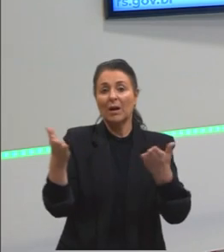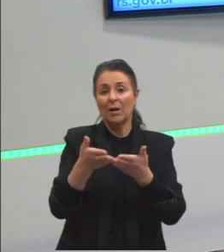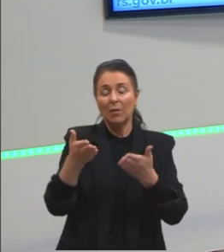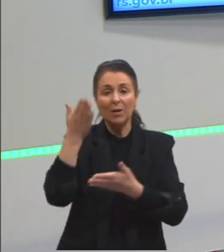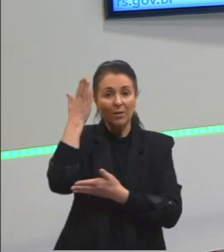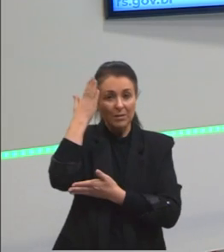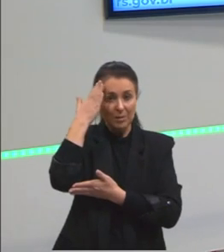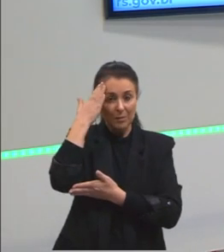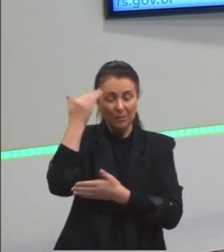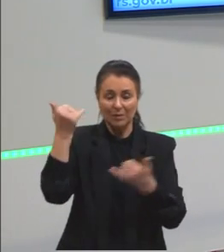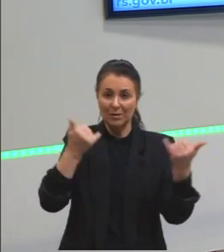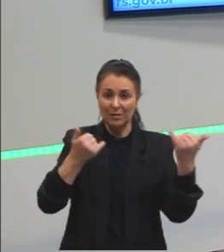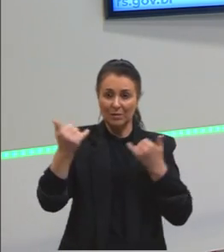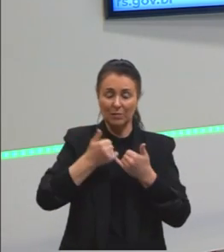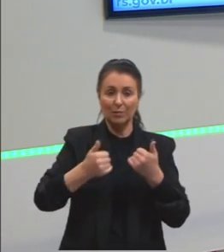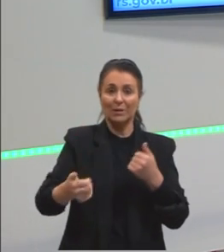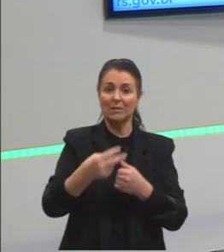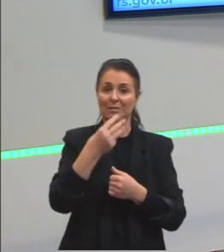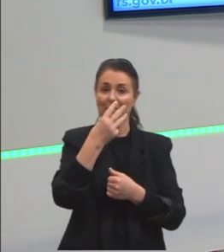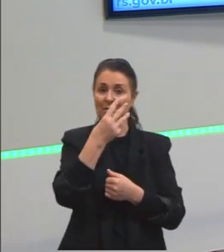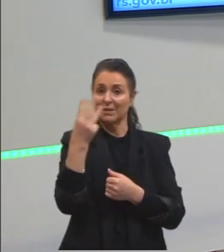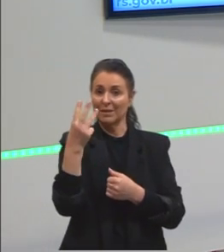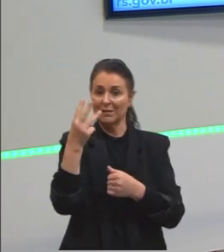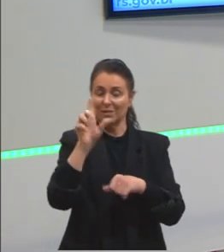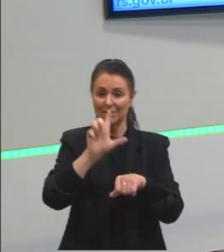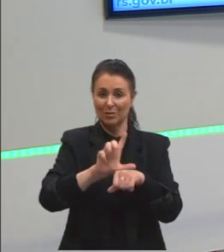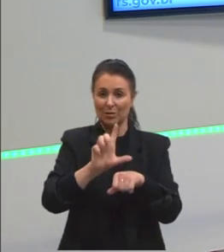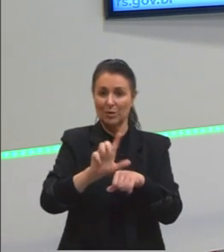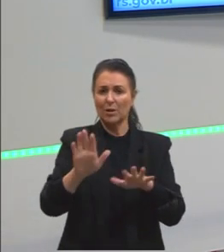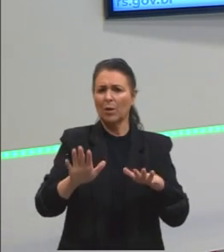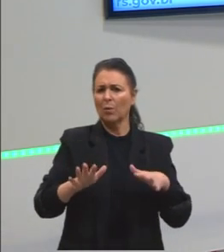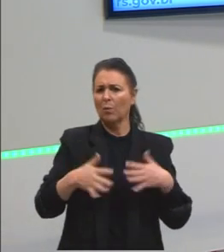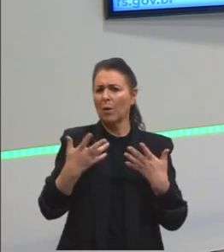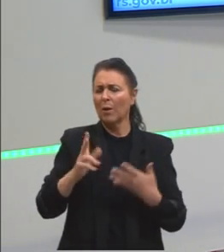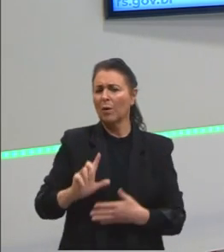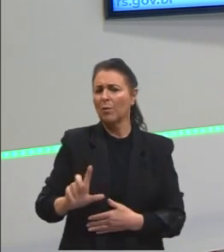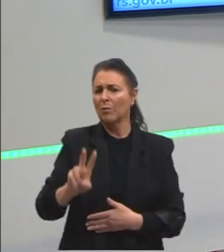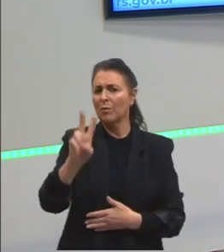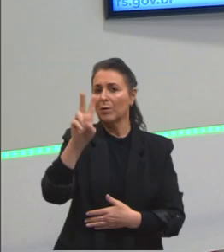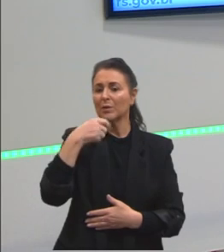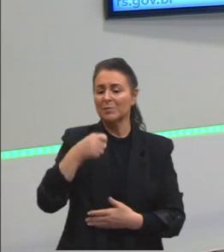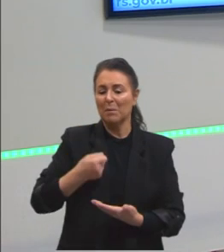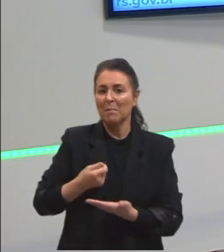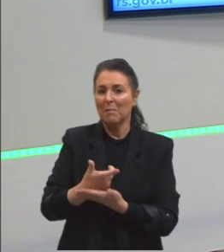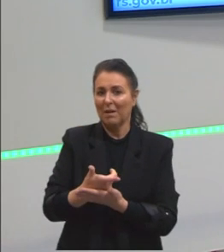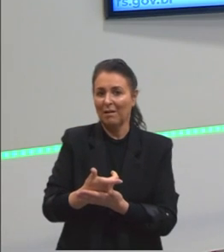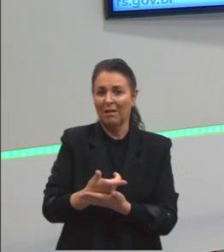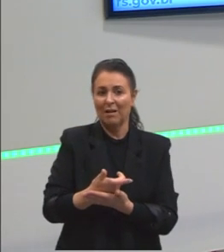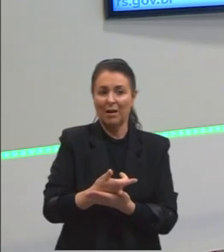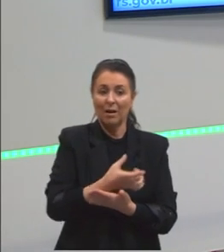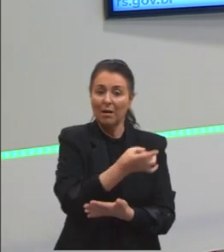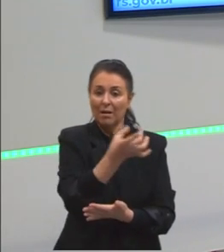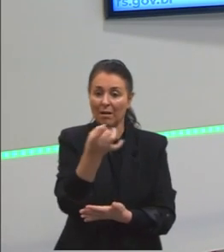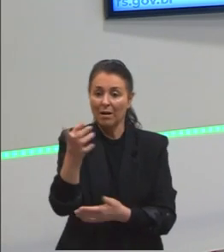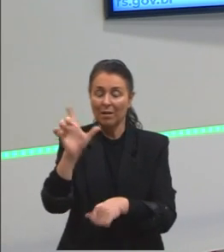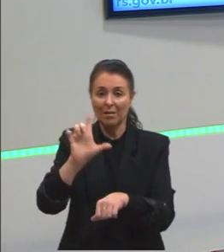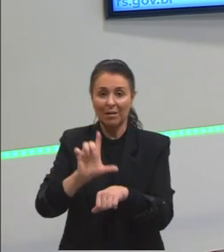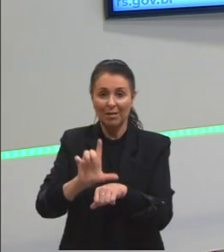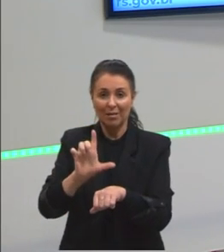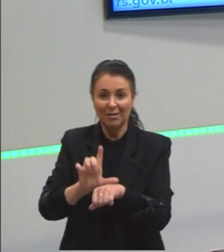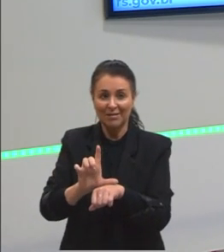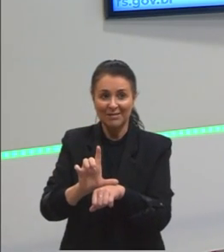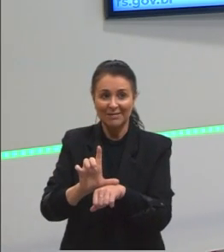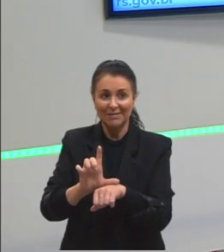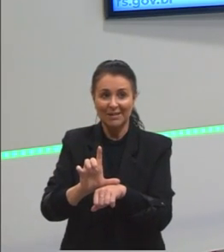sabemos a informação das três lojas. Qual é o valor que ele vai ter que desembolsar em cada uma delas. Nós